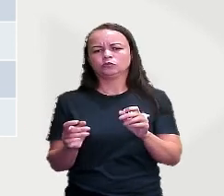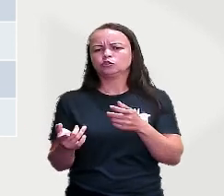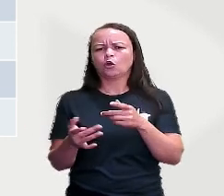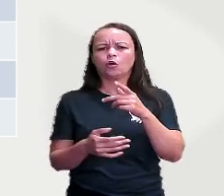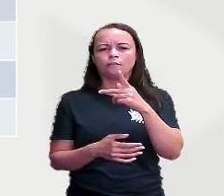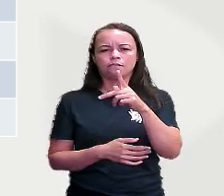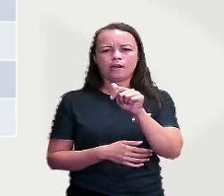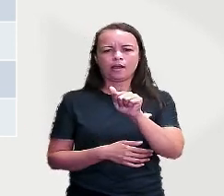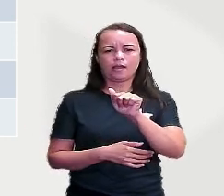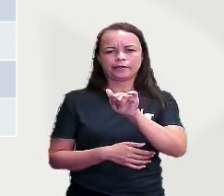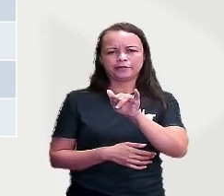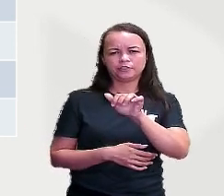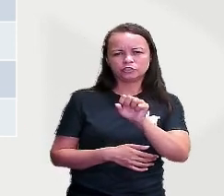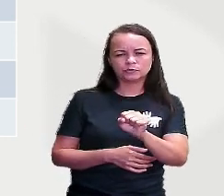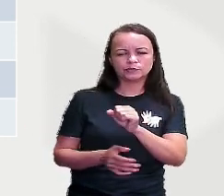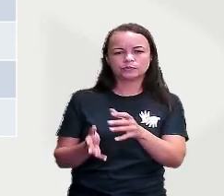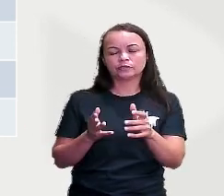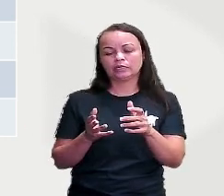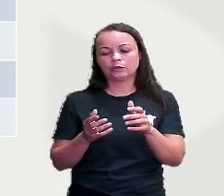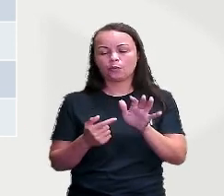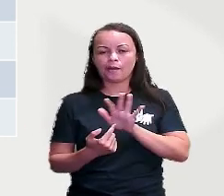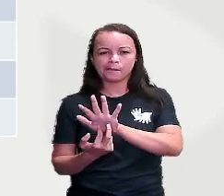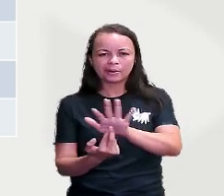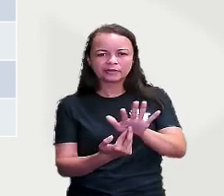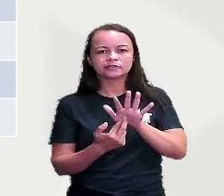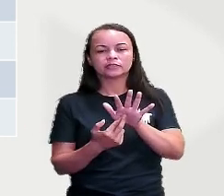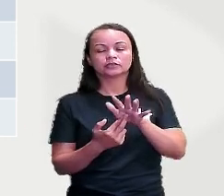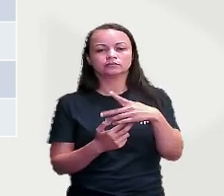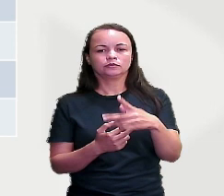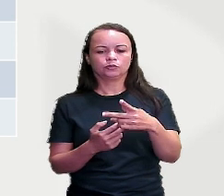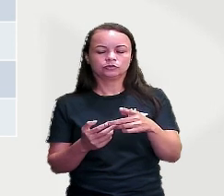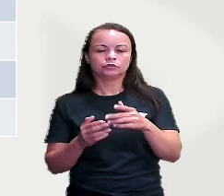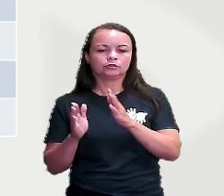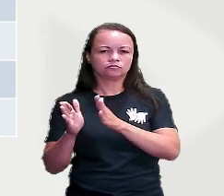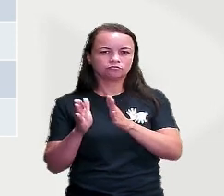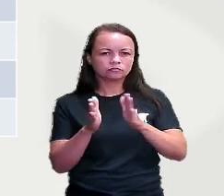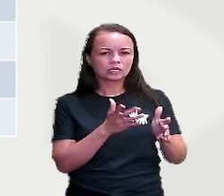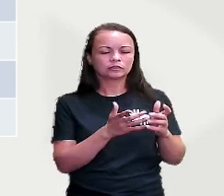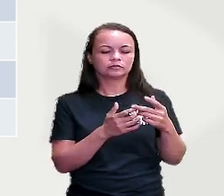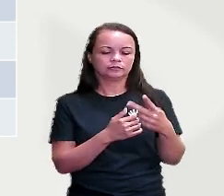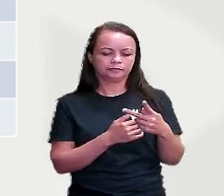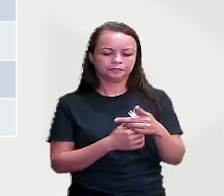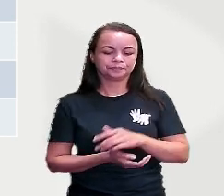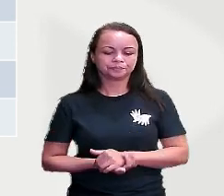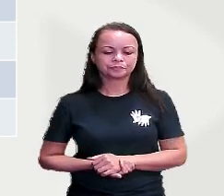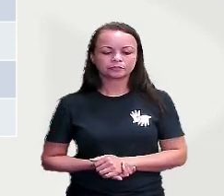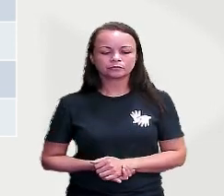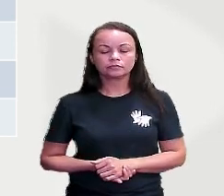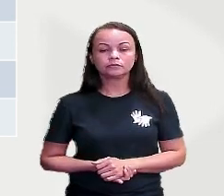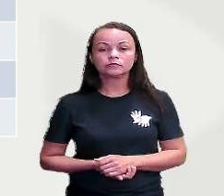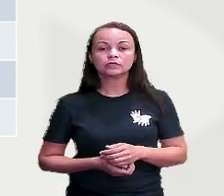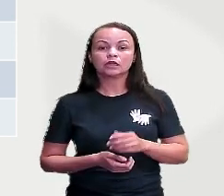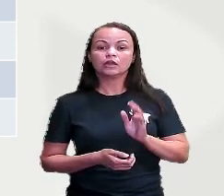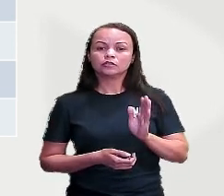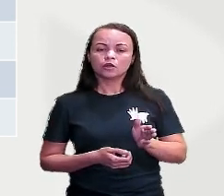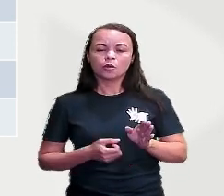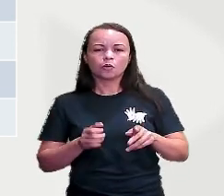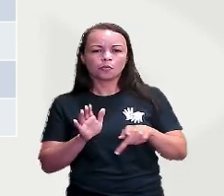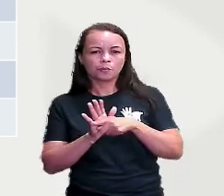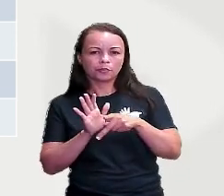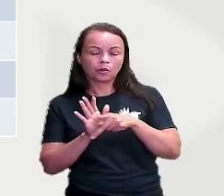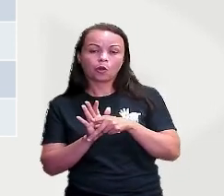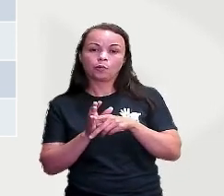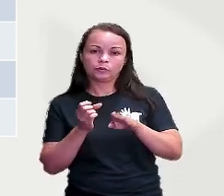representando aí todas as pessoas dessa categoria ou espécie, tá bom? Já o próprio, não. Ele é